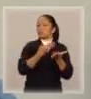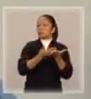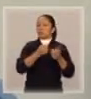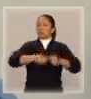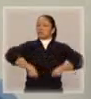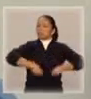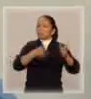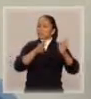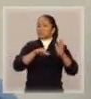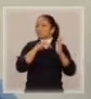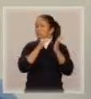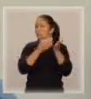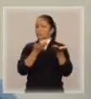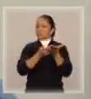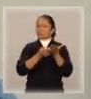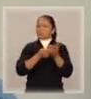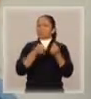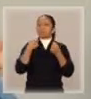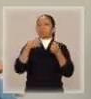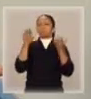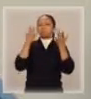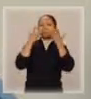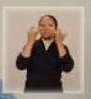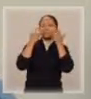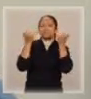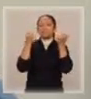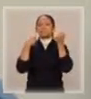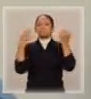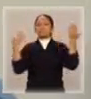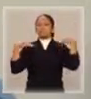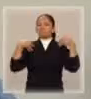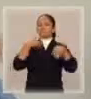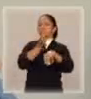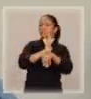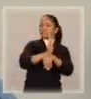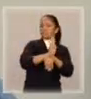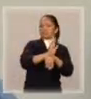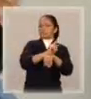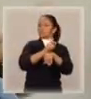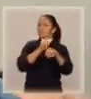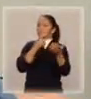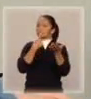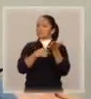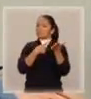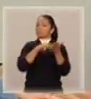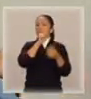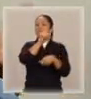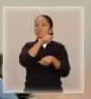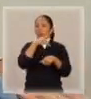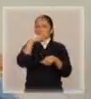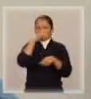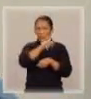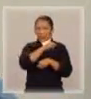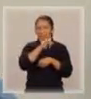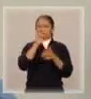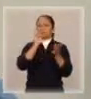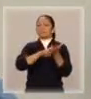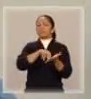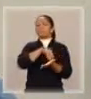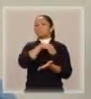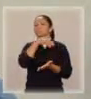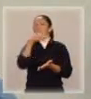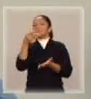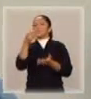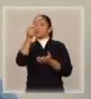em teatro, em cinema, nesse período que consiste de 7 da manhã às